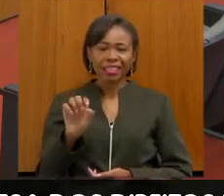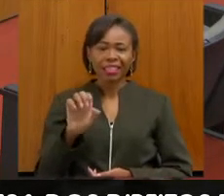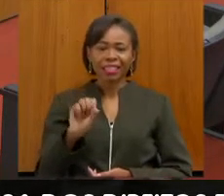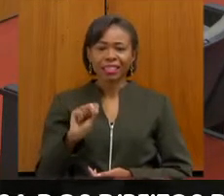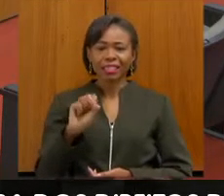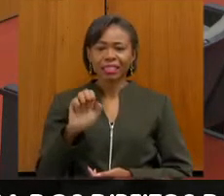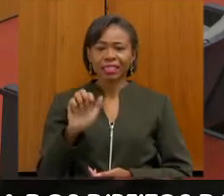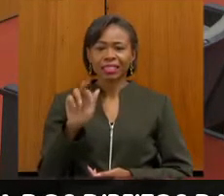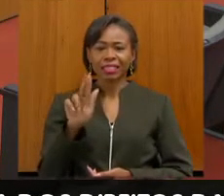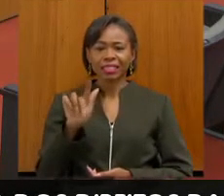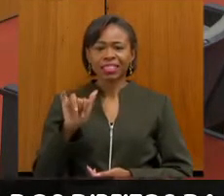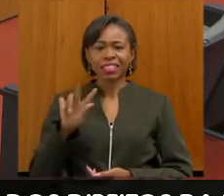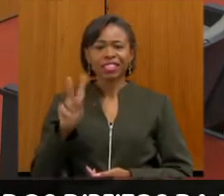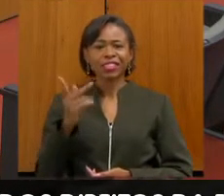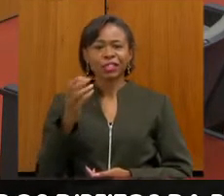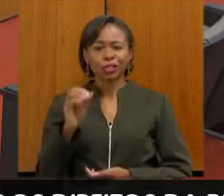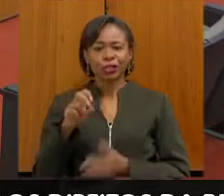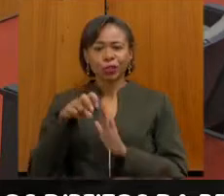Cadeirante.